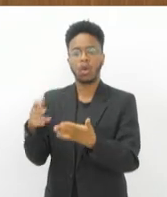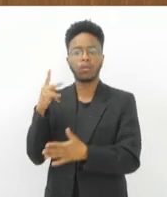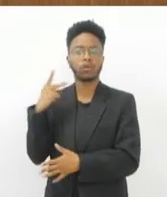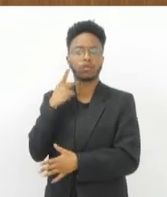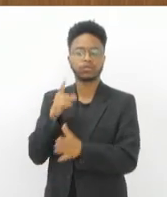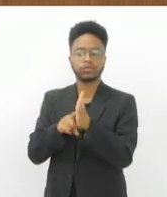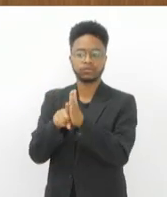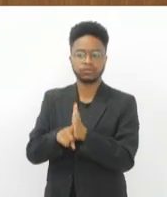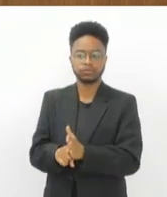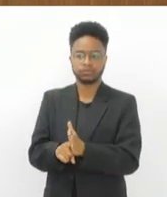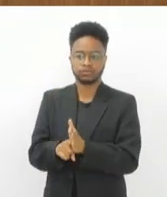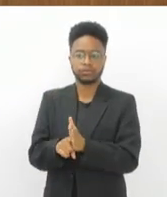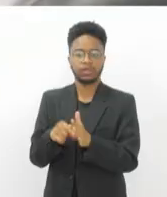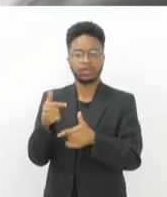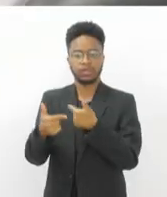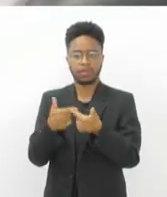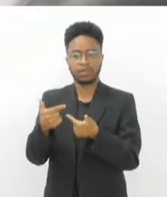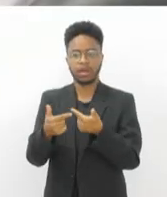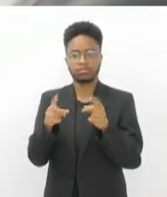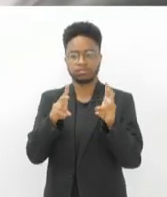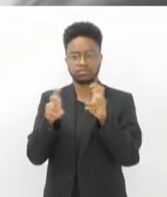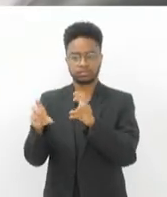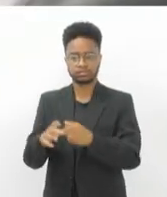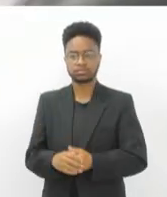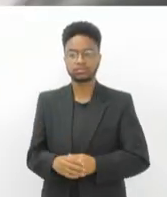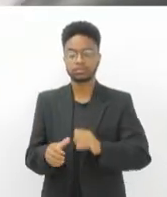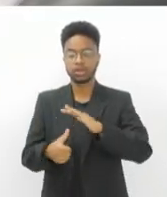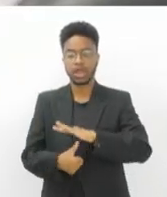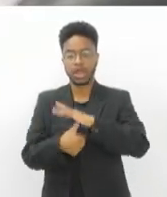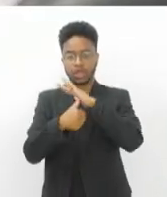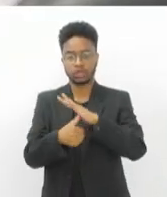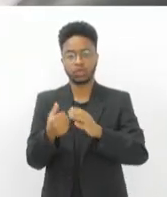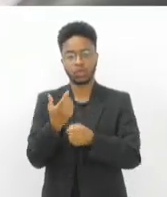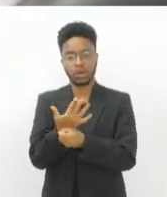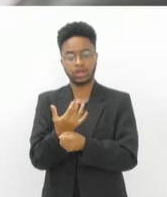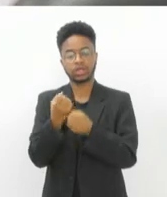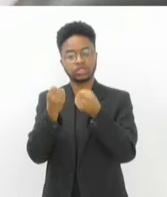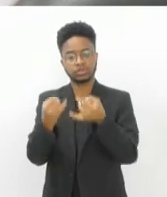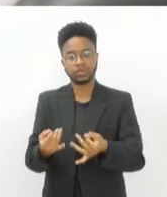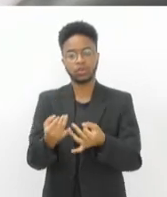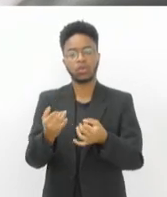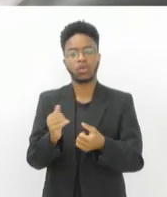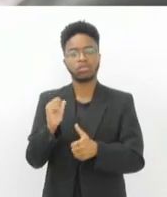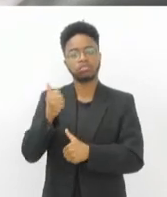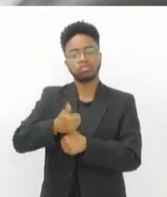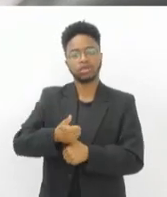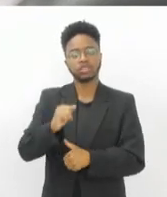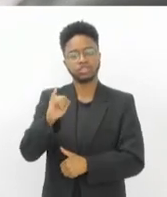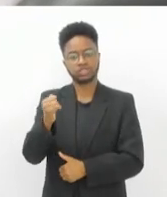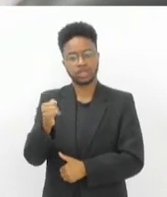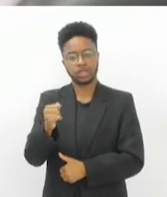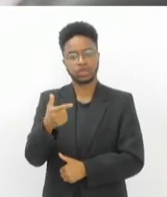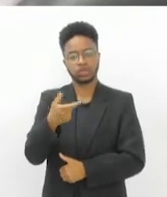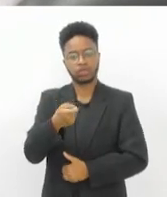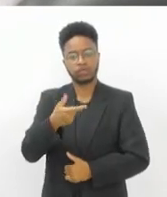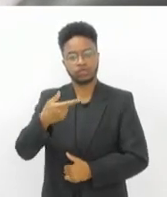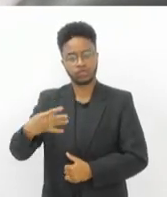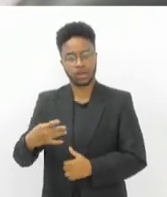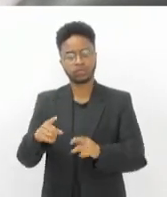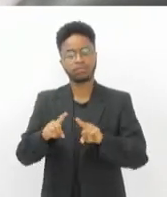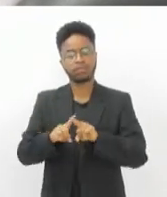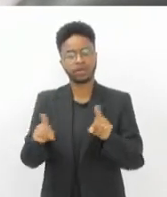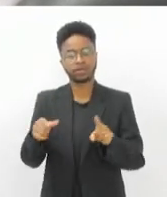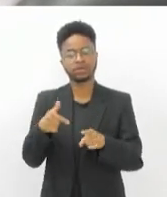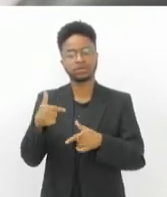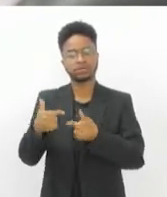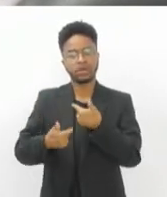investigação penal que trabalha esse inquérito. A reitora da UERJ explicou que assumiu em janeiro deste ano e que desde então vem trabalhando para